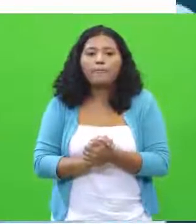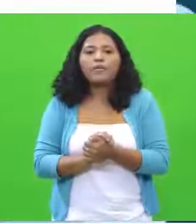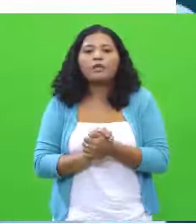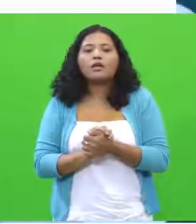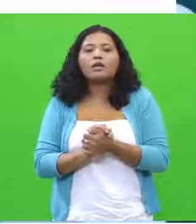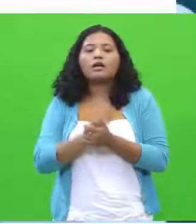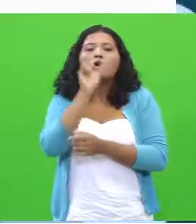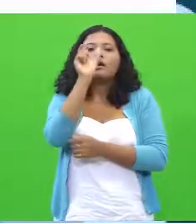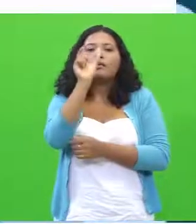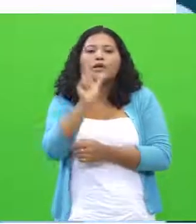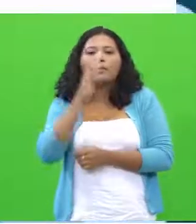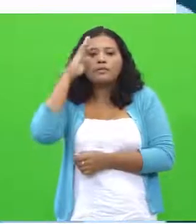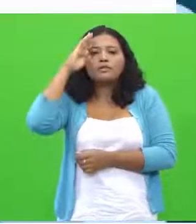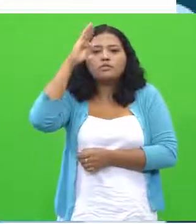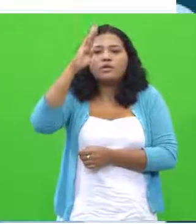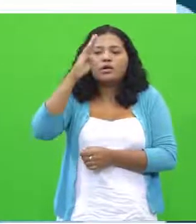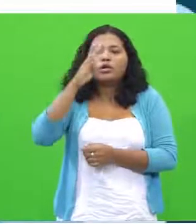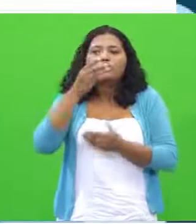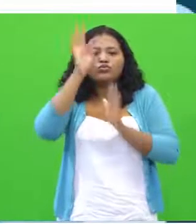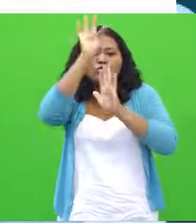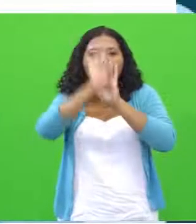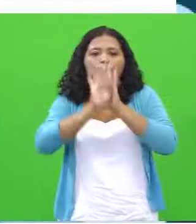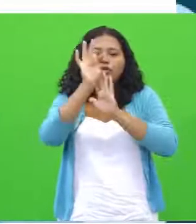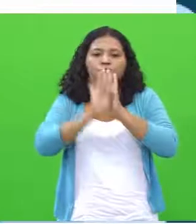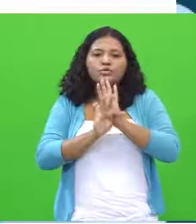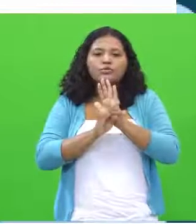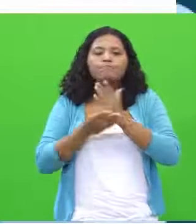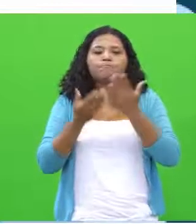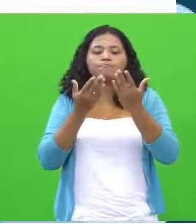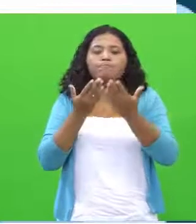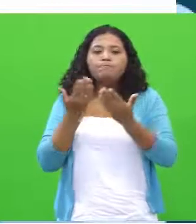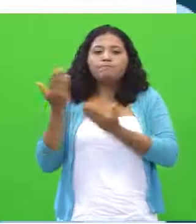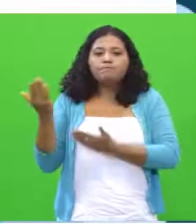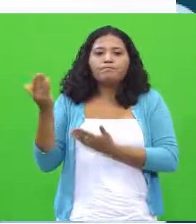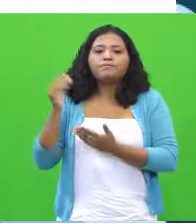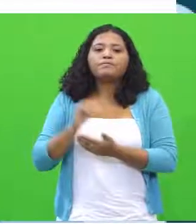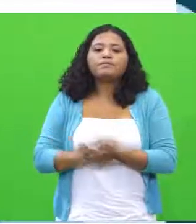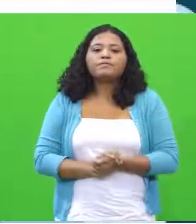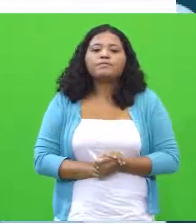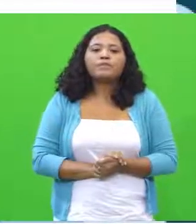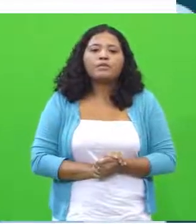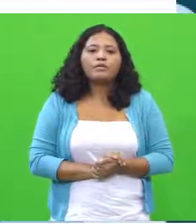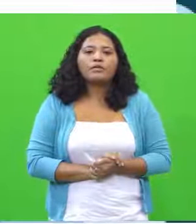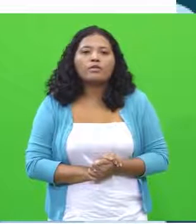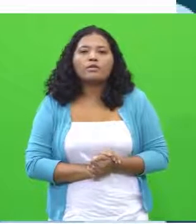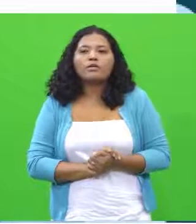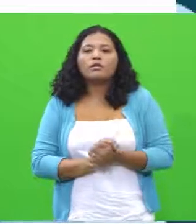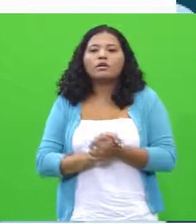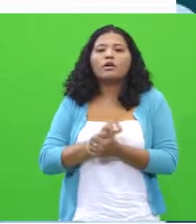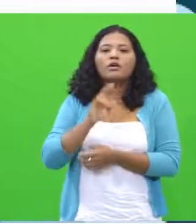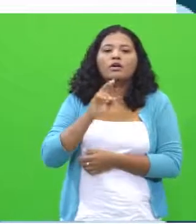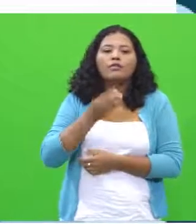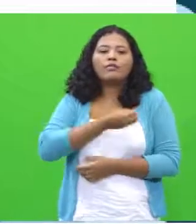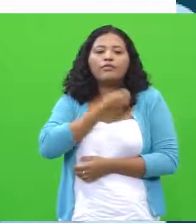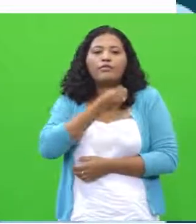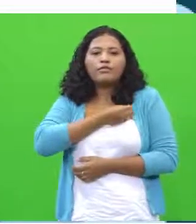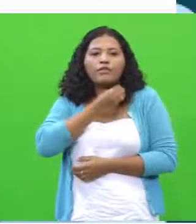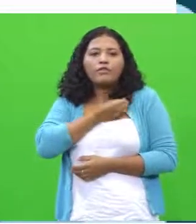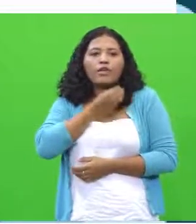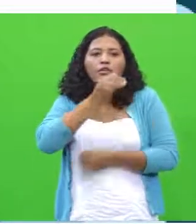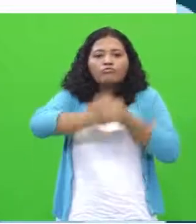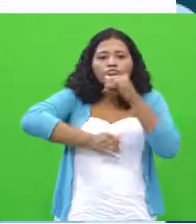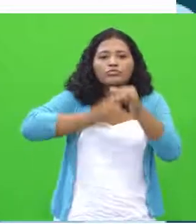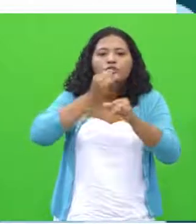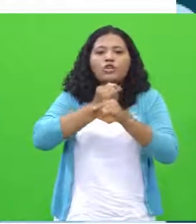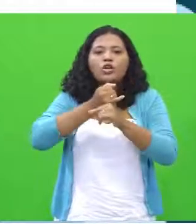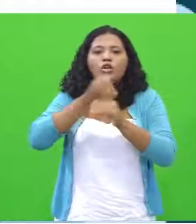cada texto dessa proposta. Então, como eu disse há pouco, a proposta do tema é viver em rede no século XXI.